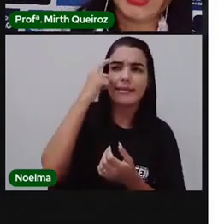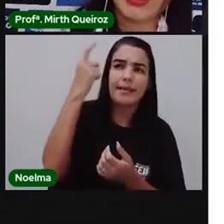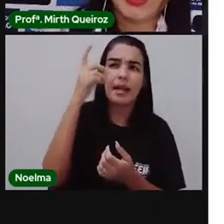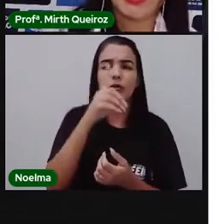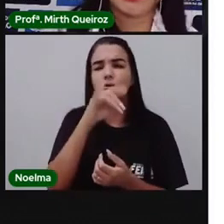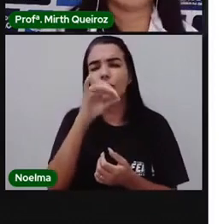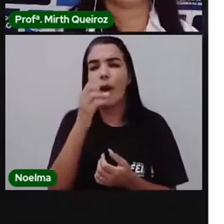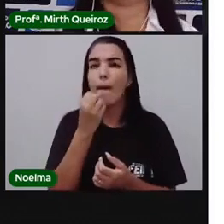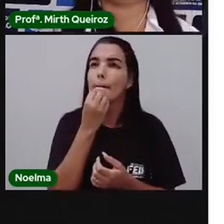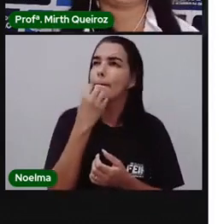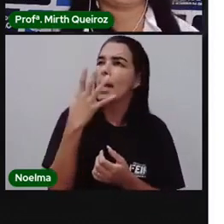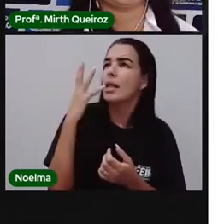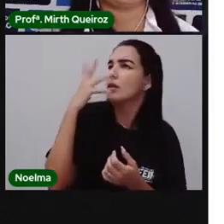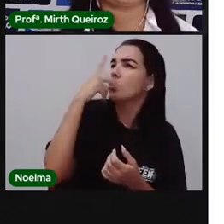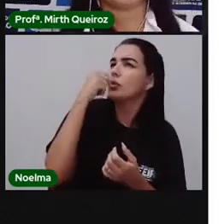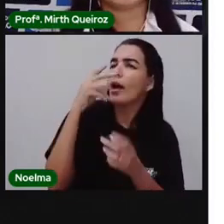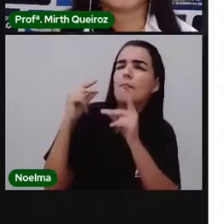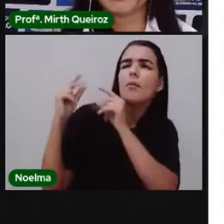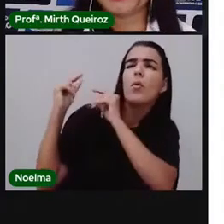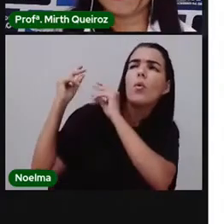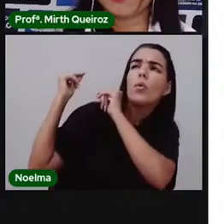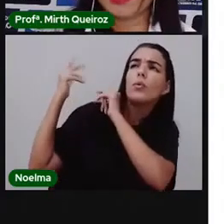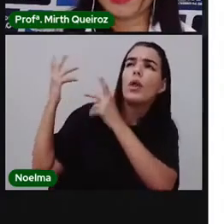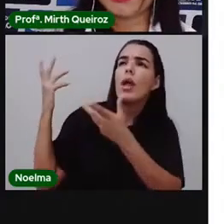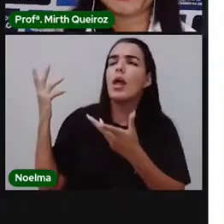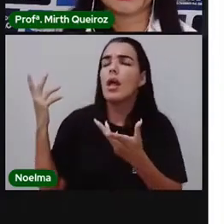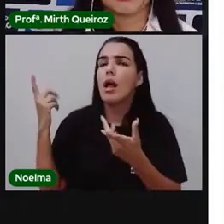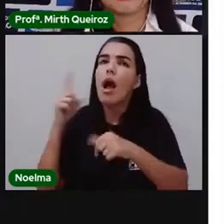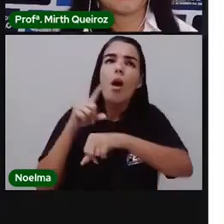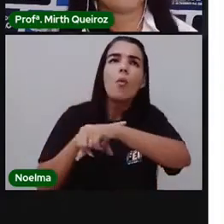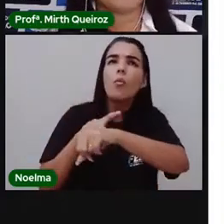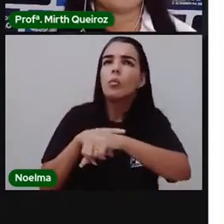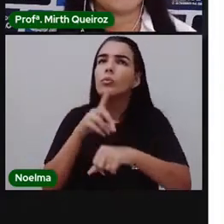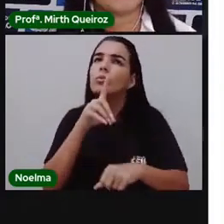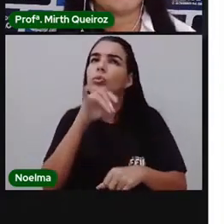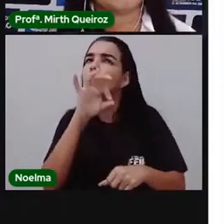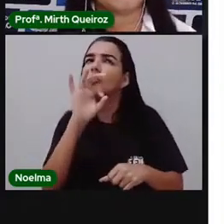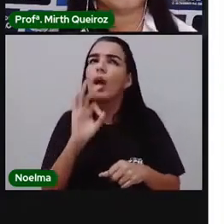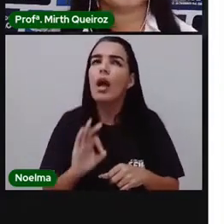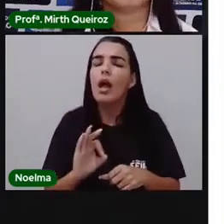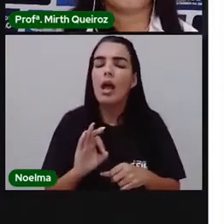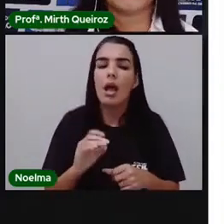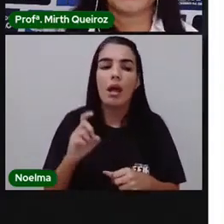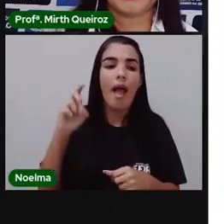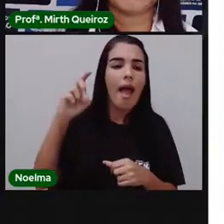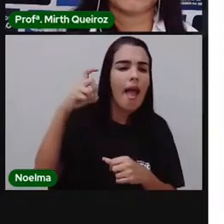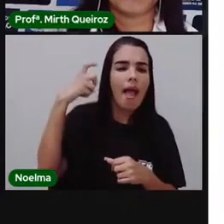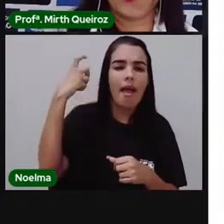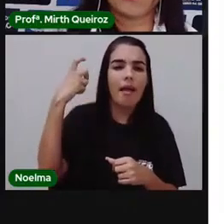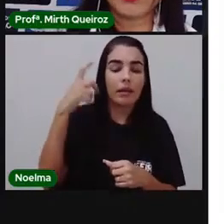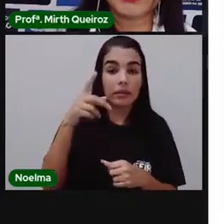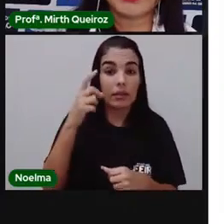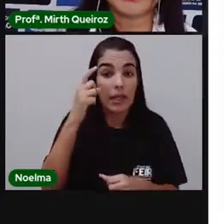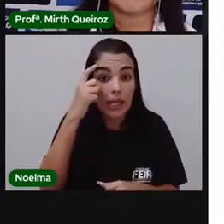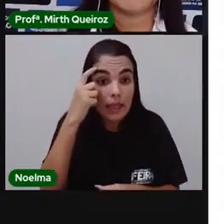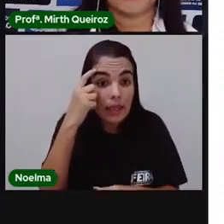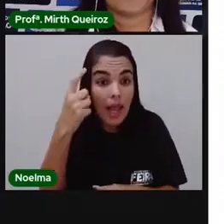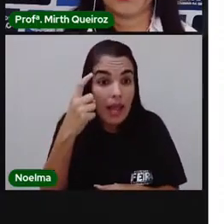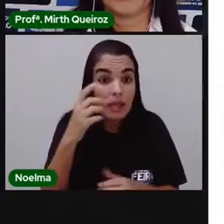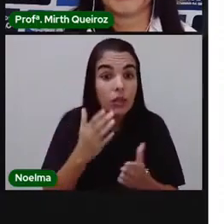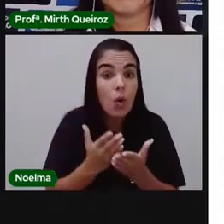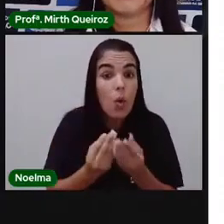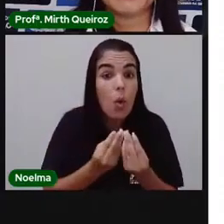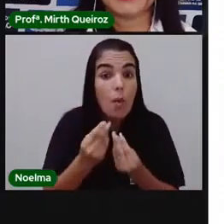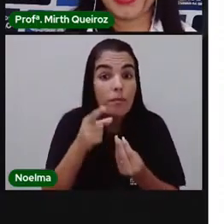dia, há muito tempo, certa vez, era uma vez. São ideias de como vocês